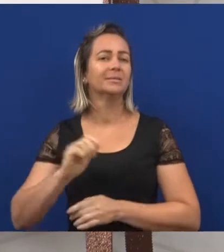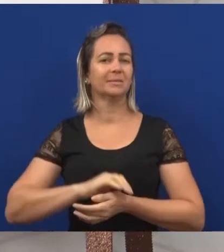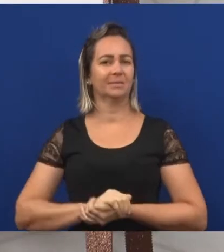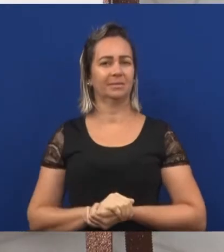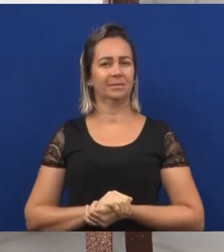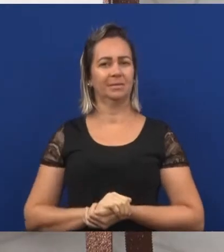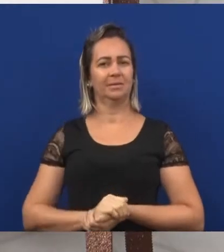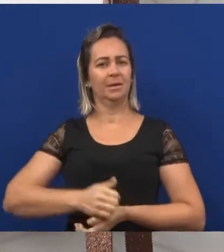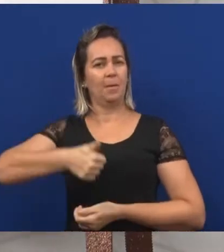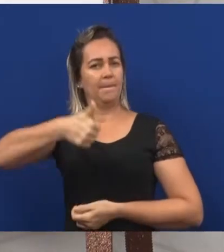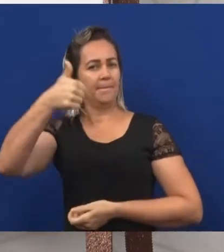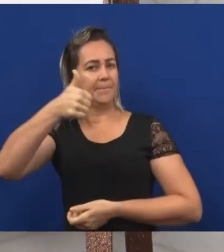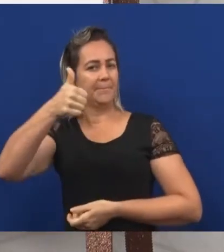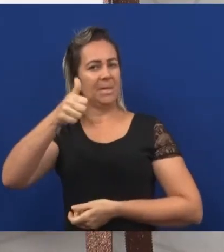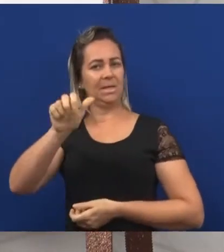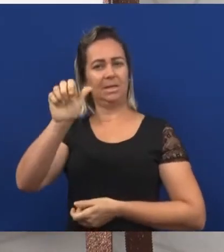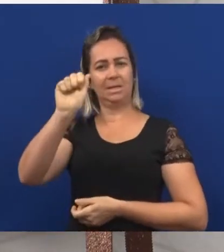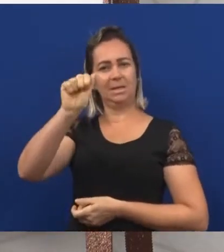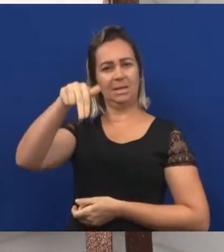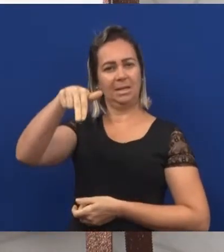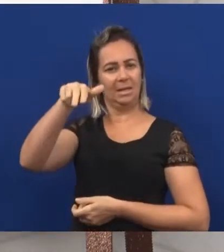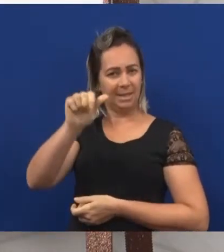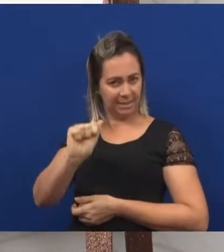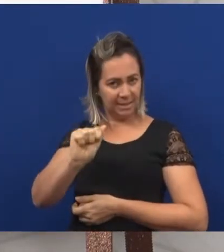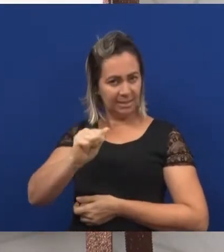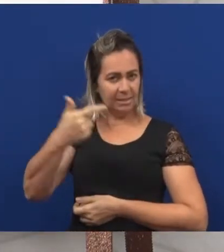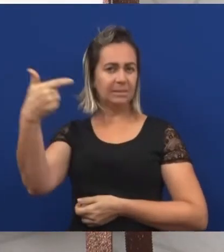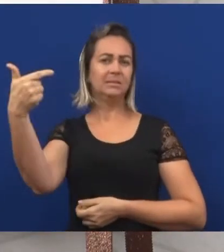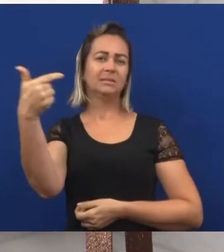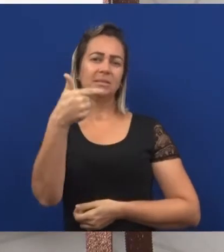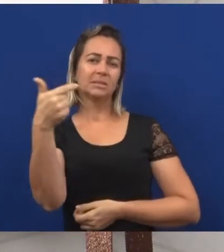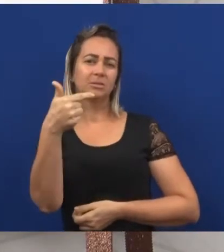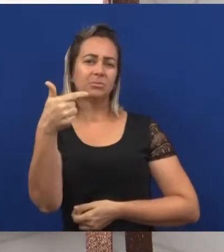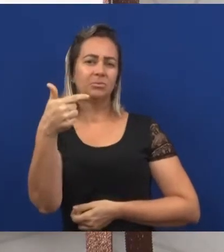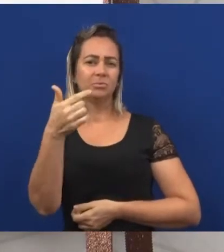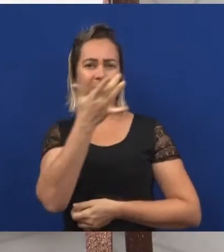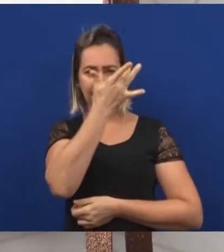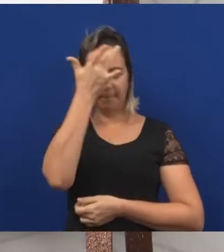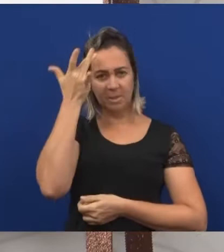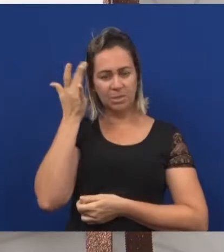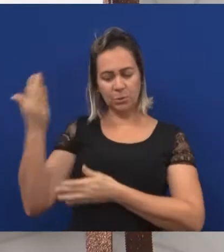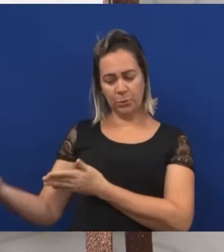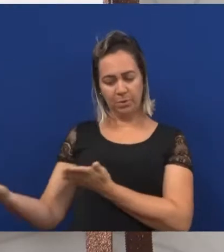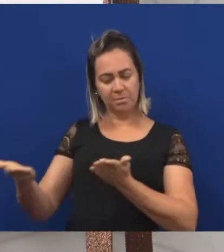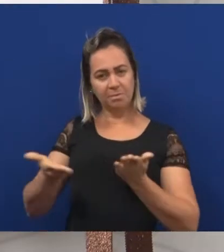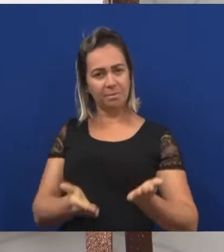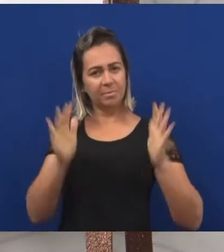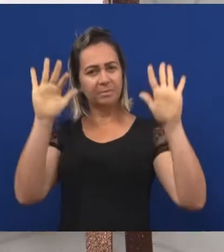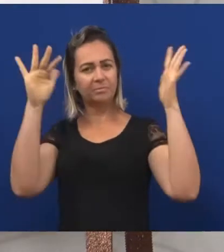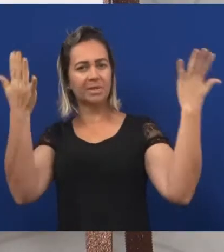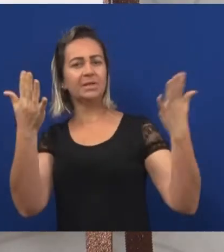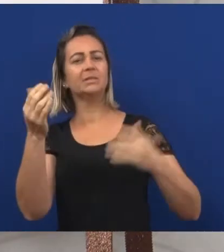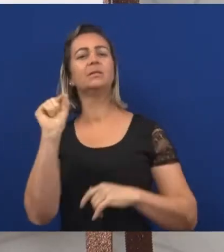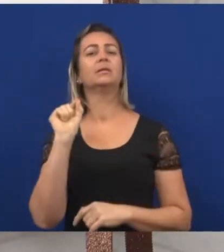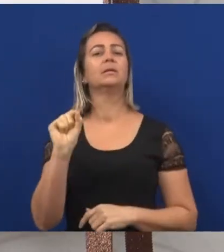Ana. A segunda convidada é a Aniele.